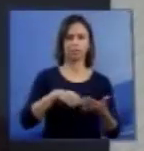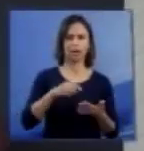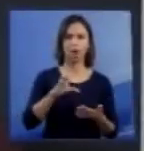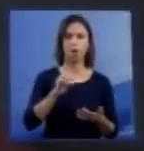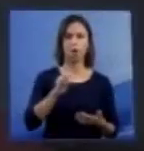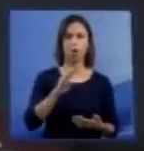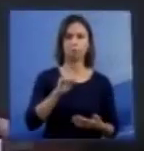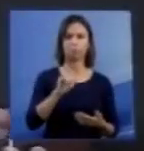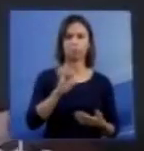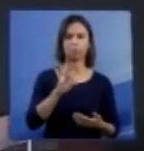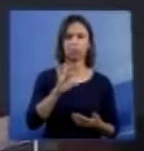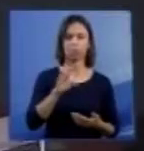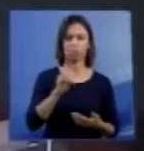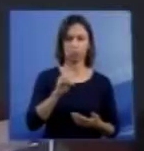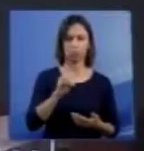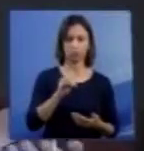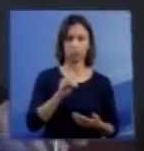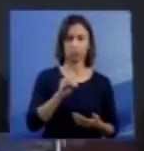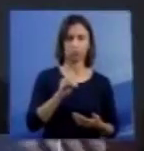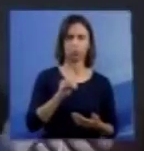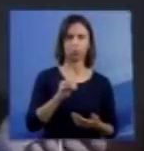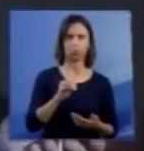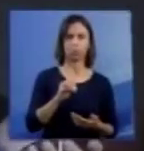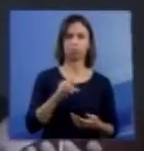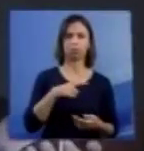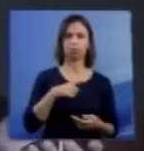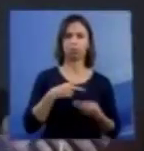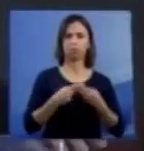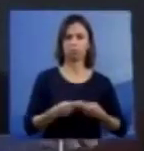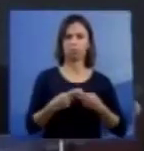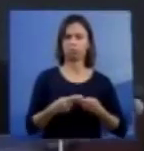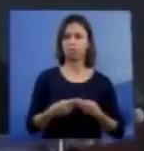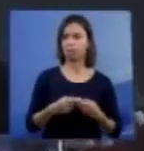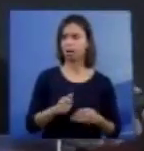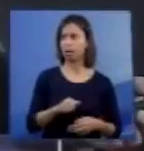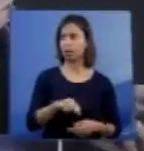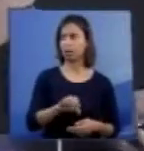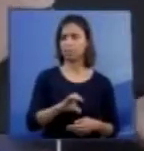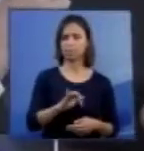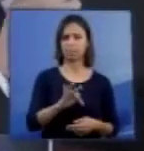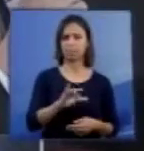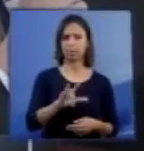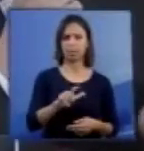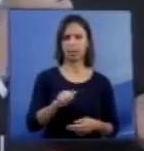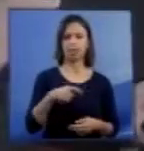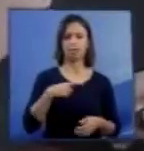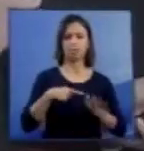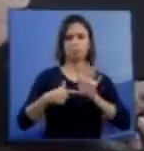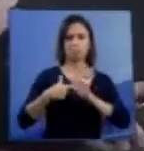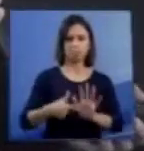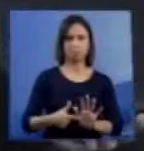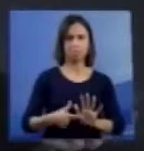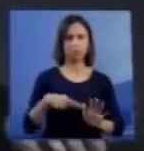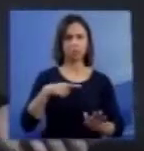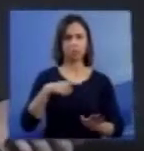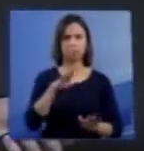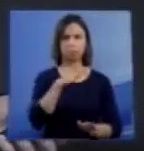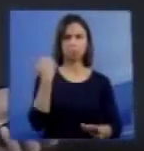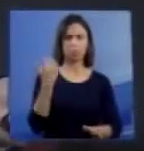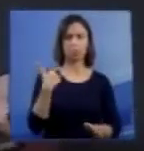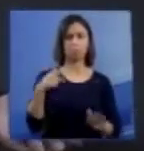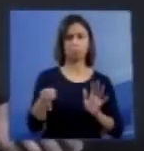paciente que tem anencefalia e mostrando que ela faleceu de